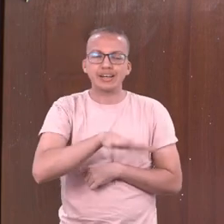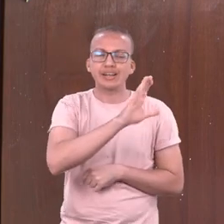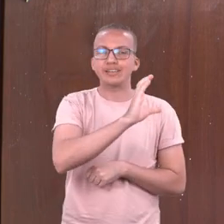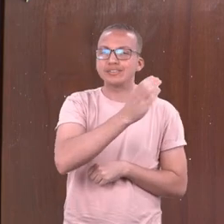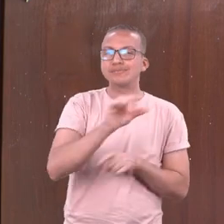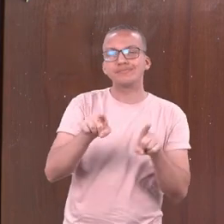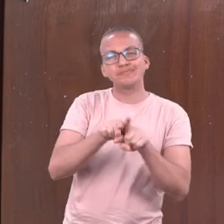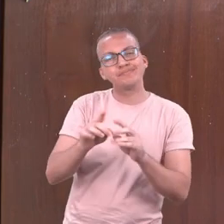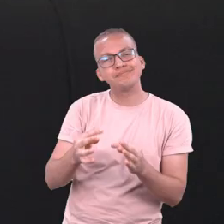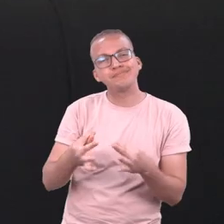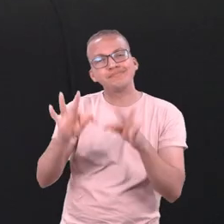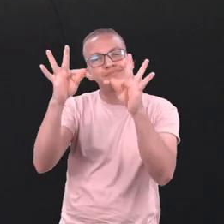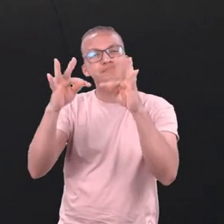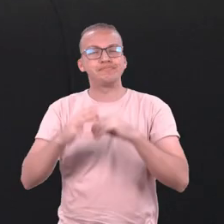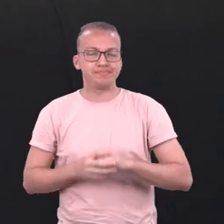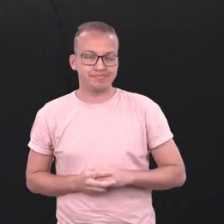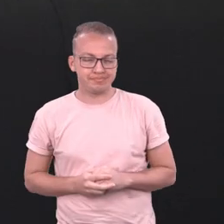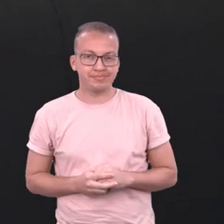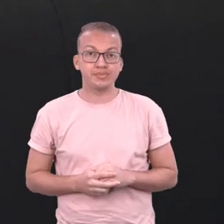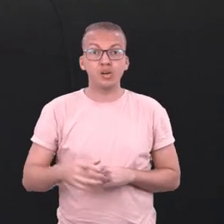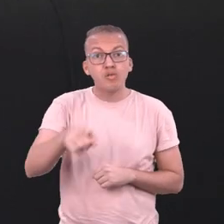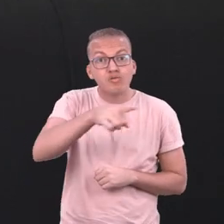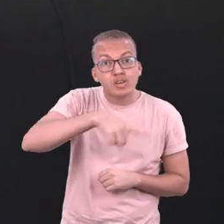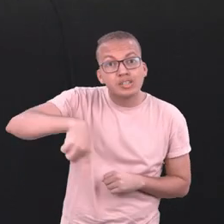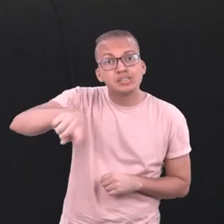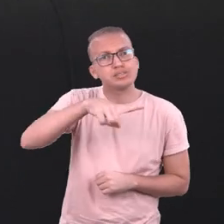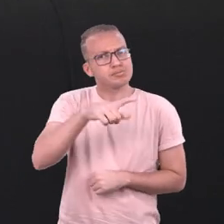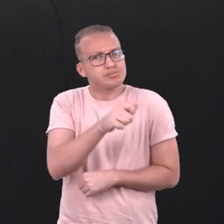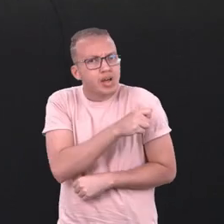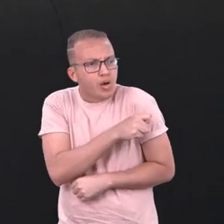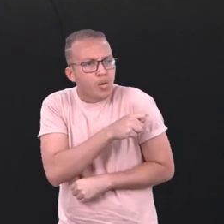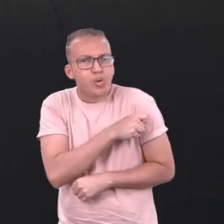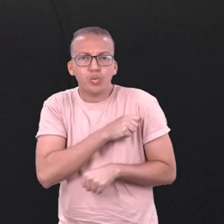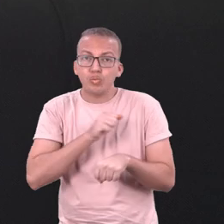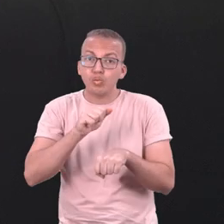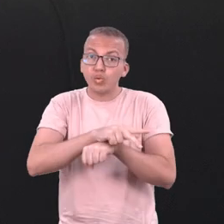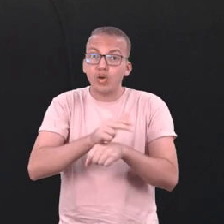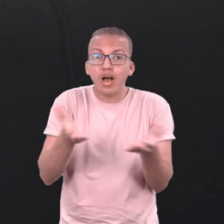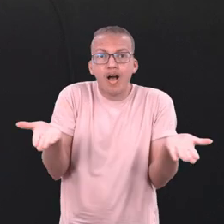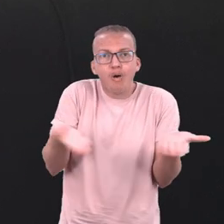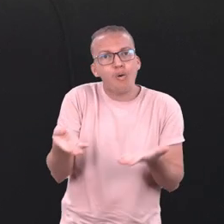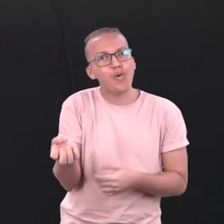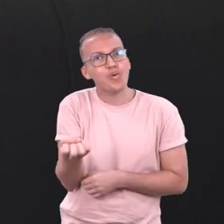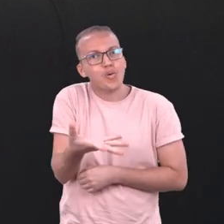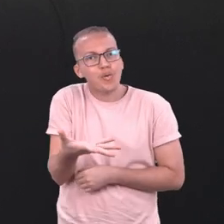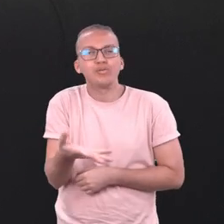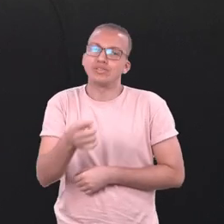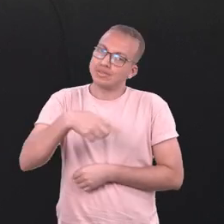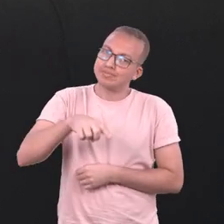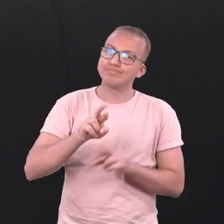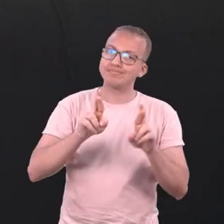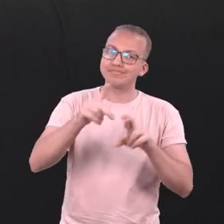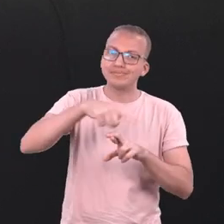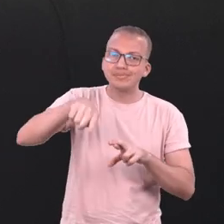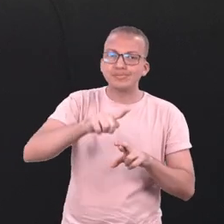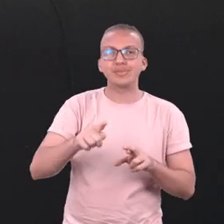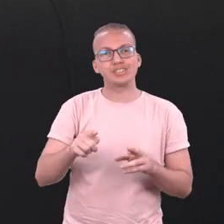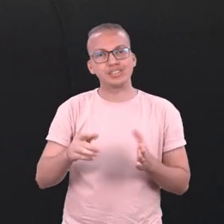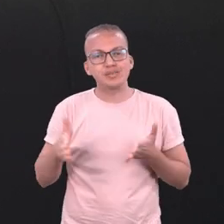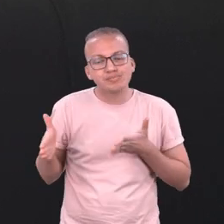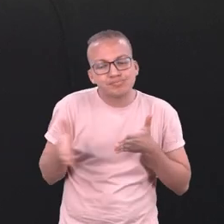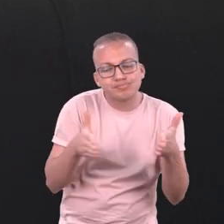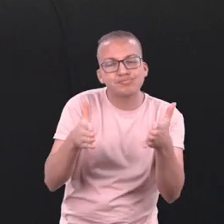Seja bem-vindo à UFES! Temos caloros, desejo boas-vindas, que a trajetória de vocês seja maravilhosa na